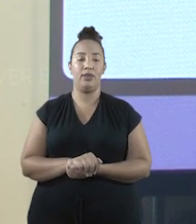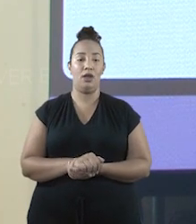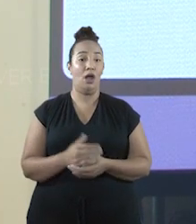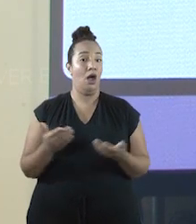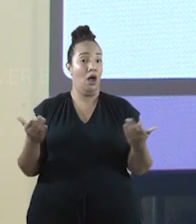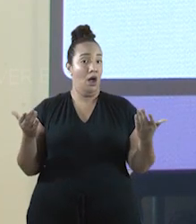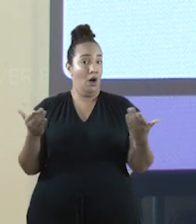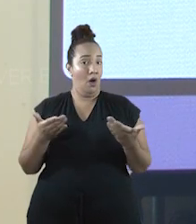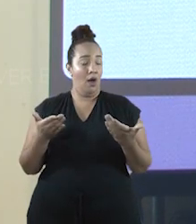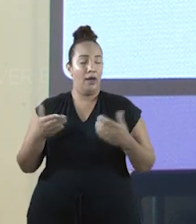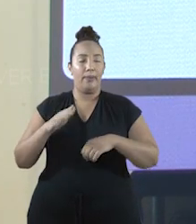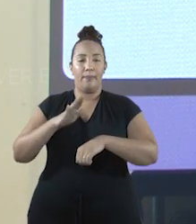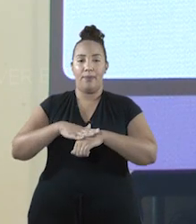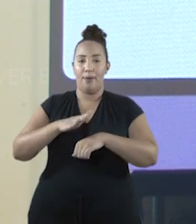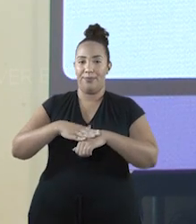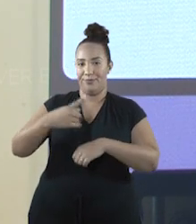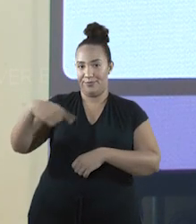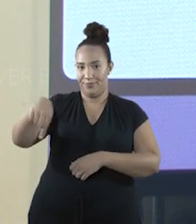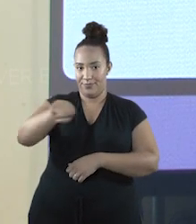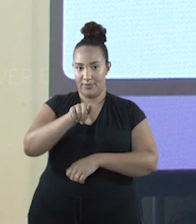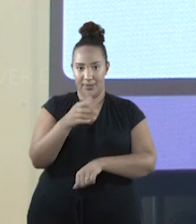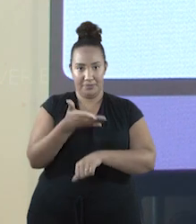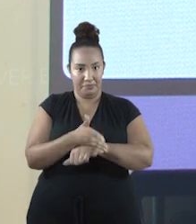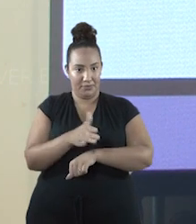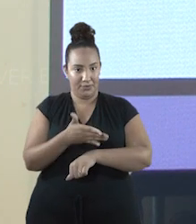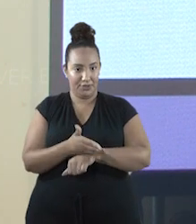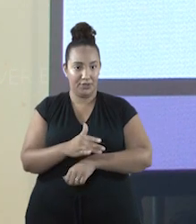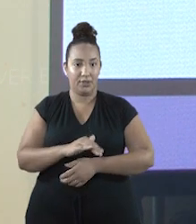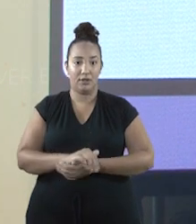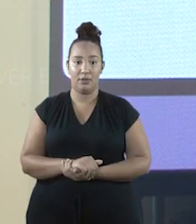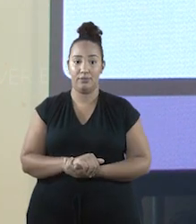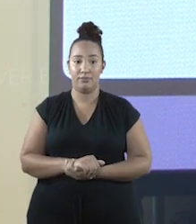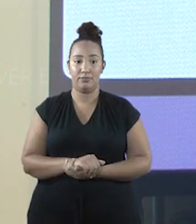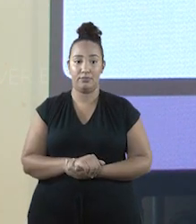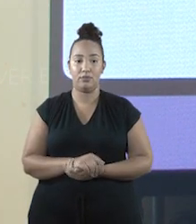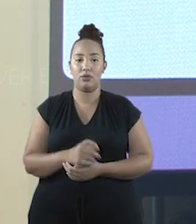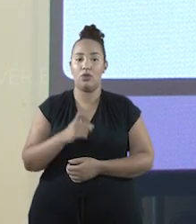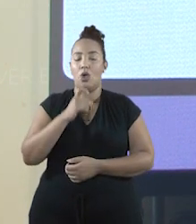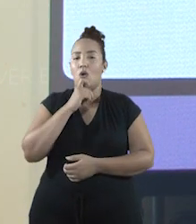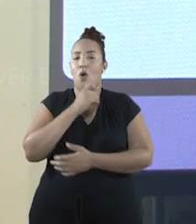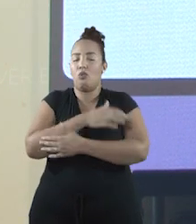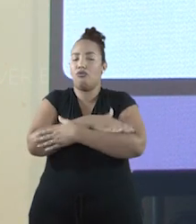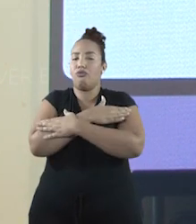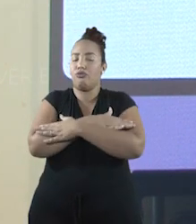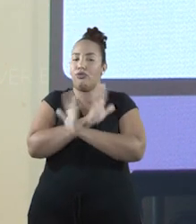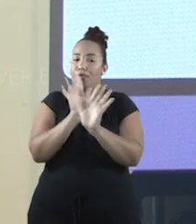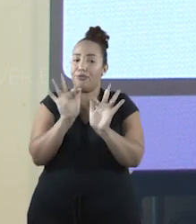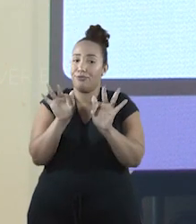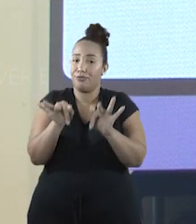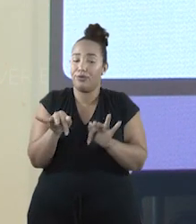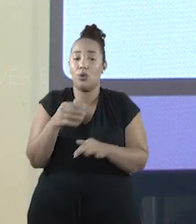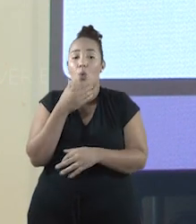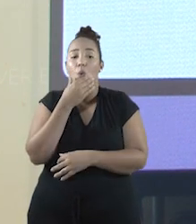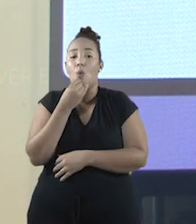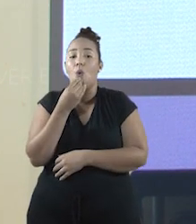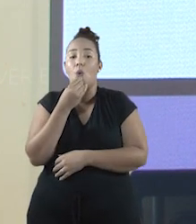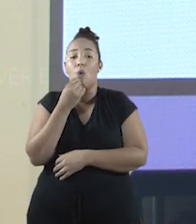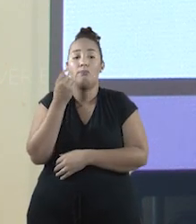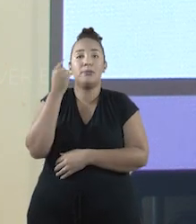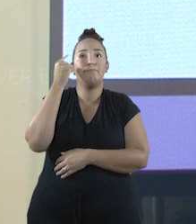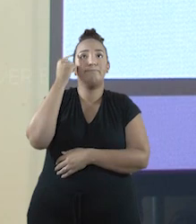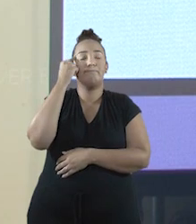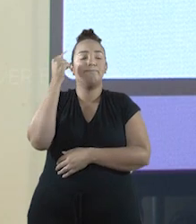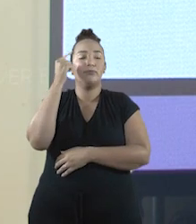Agora, chegou a sua vez de praticar. O inverno está acabando e Diego resolveu